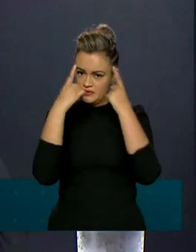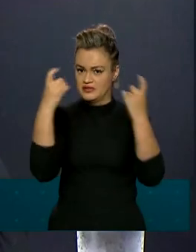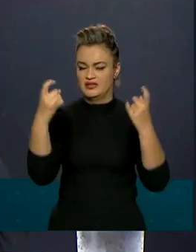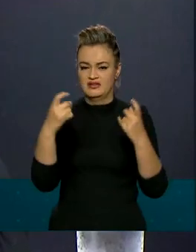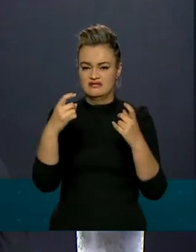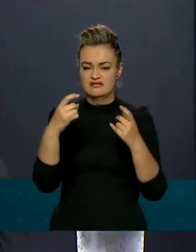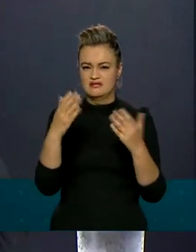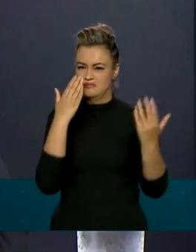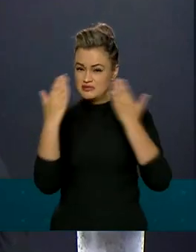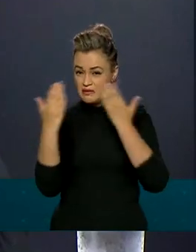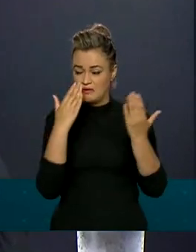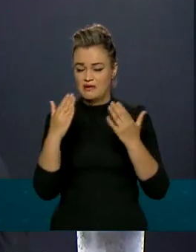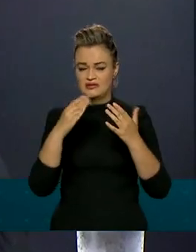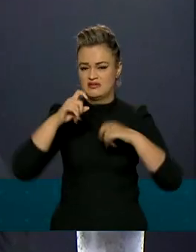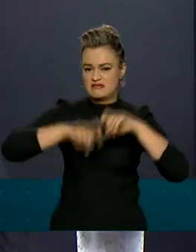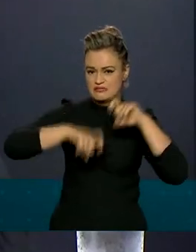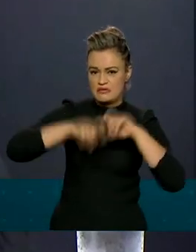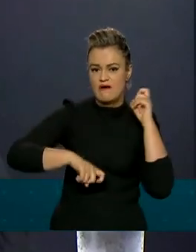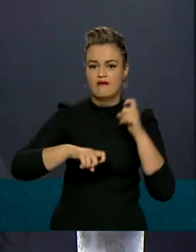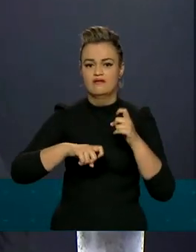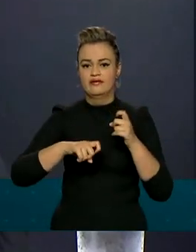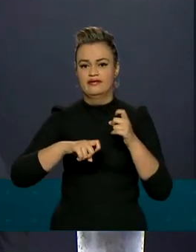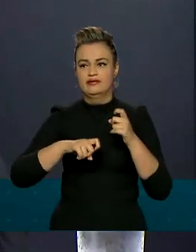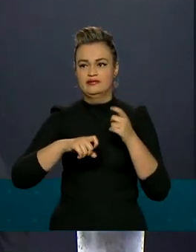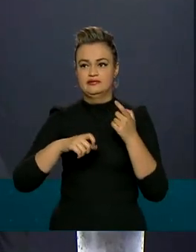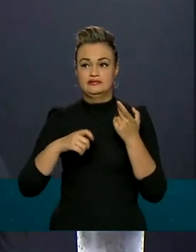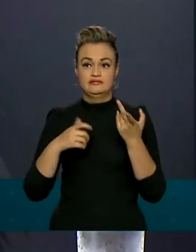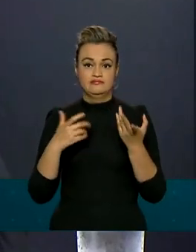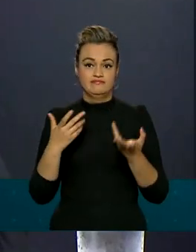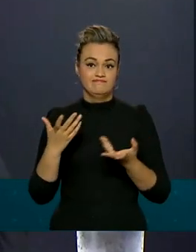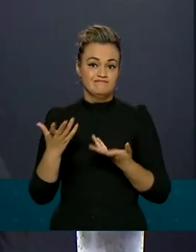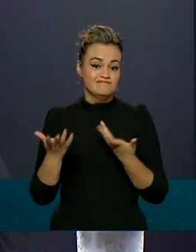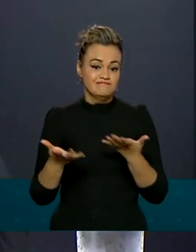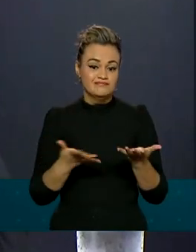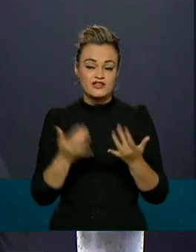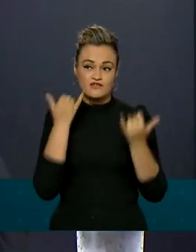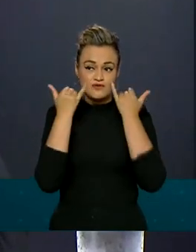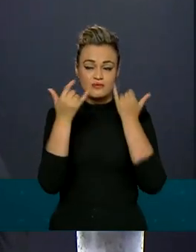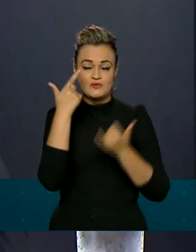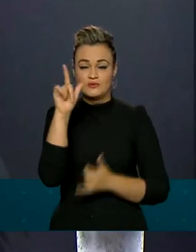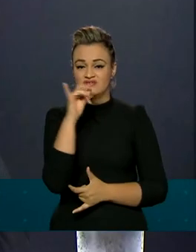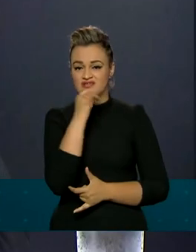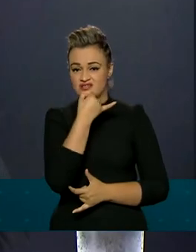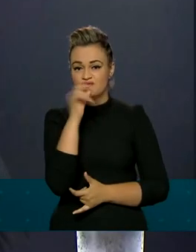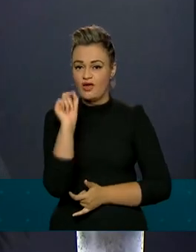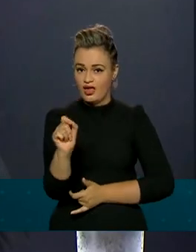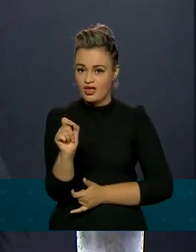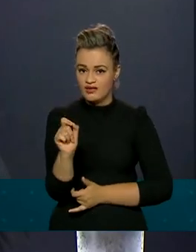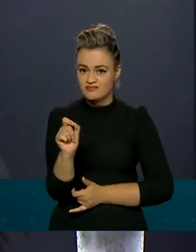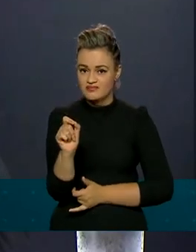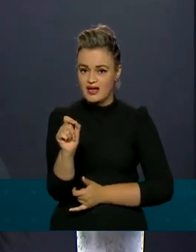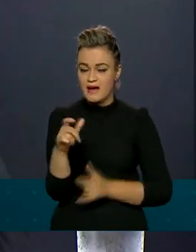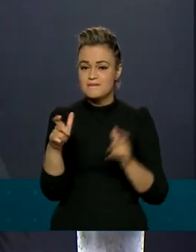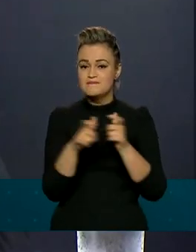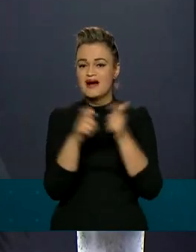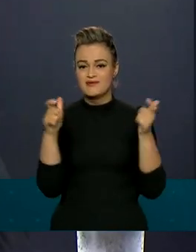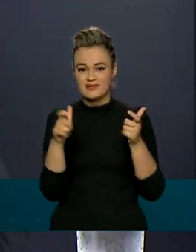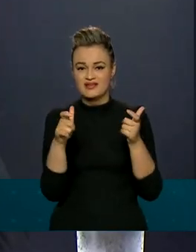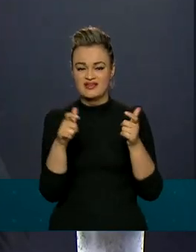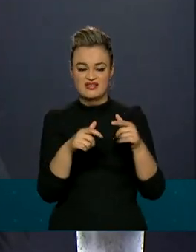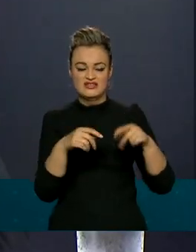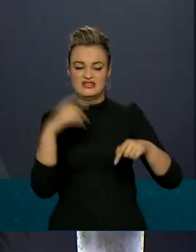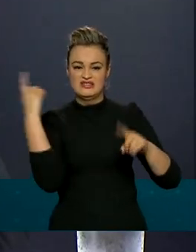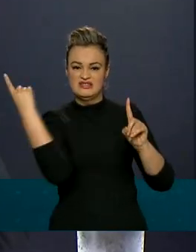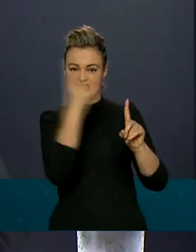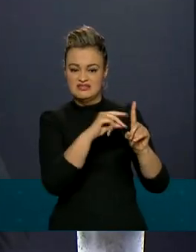Física, psicológica, sexual. E o outro dado triste é que boa parte desses agressores são os próprios